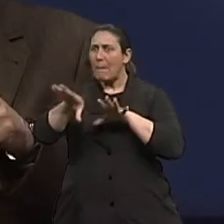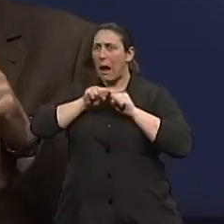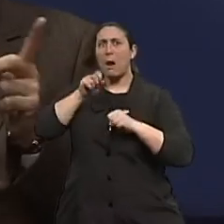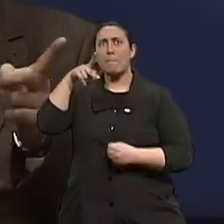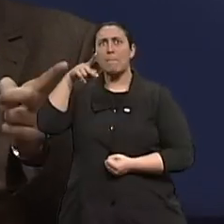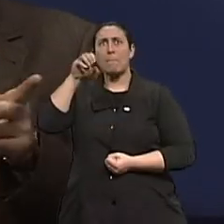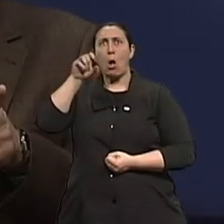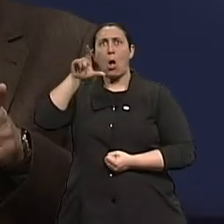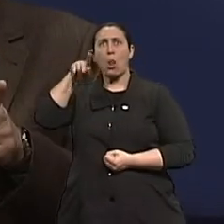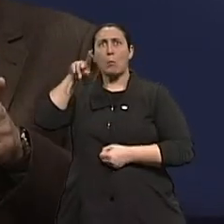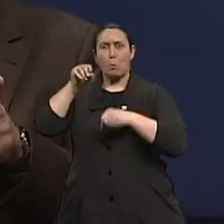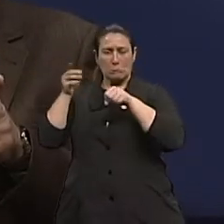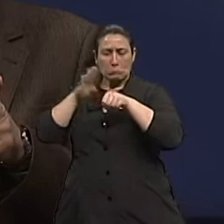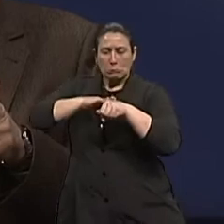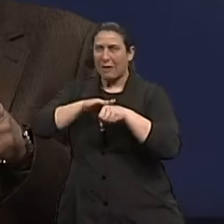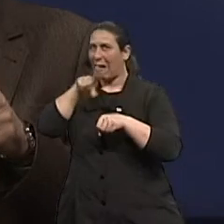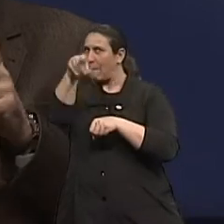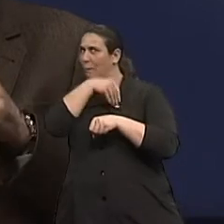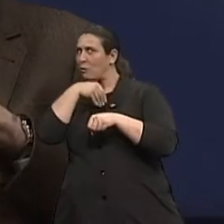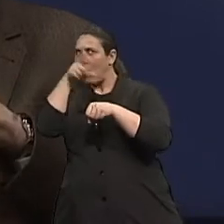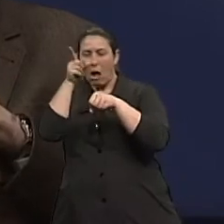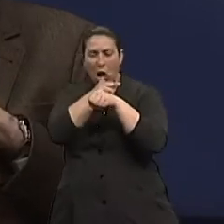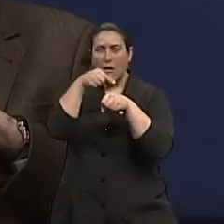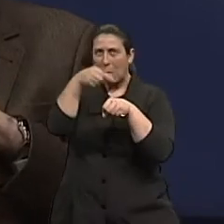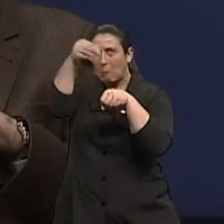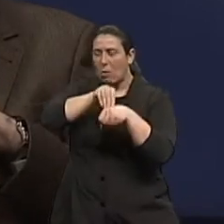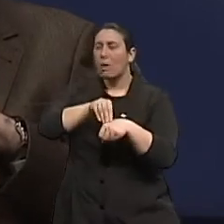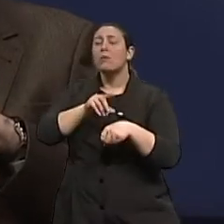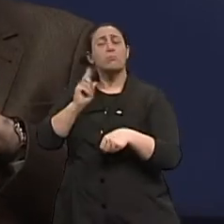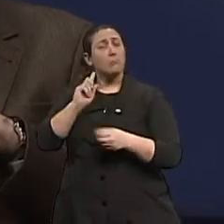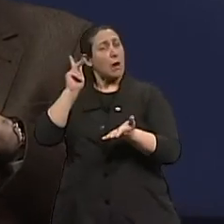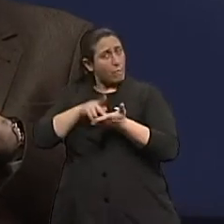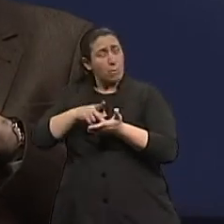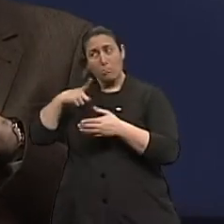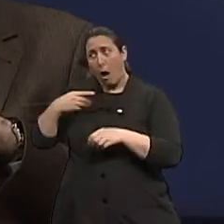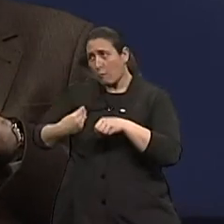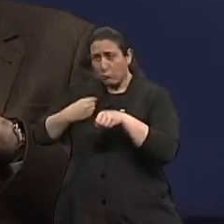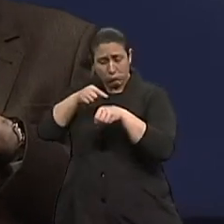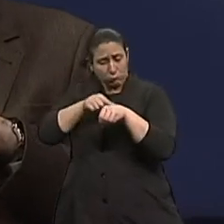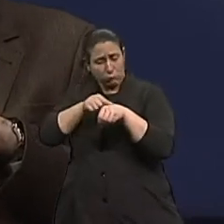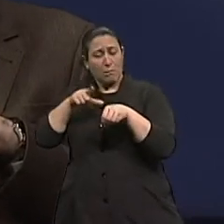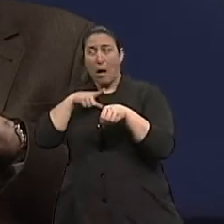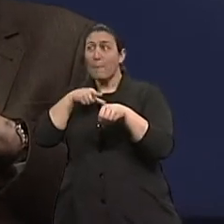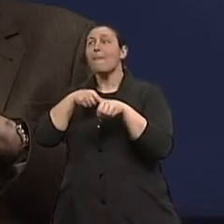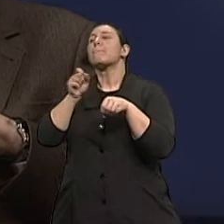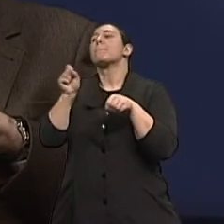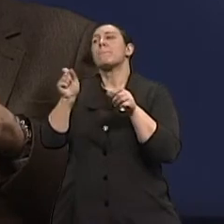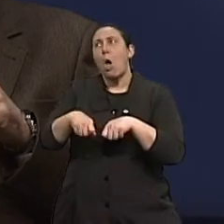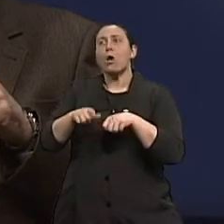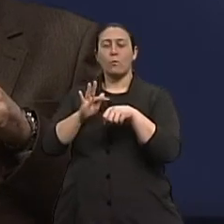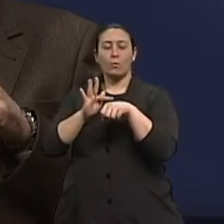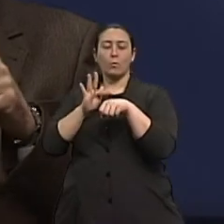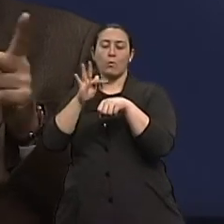Perfeito, claro. Esse pólipo está lá. E um dia esse pólipo pode vir a se transformar num câncer. E